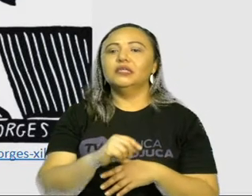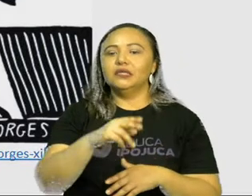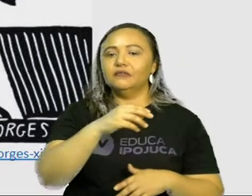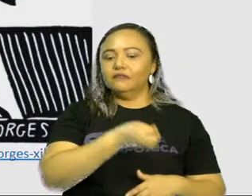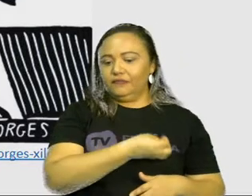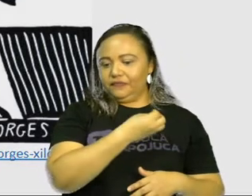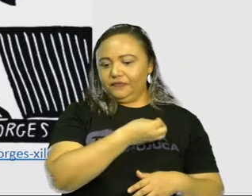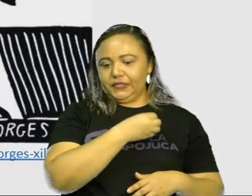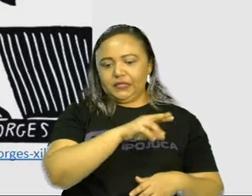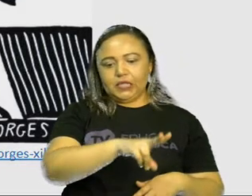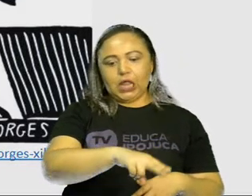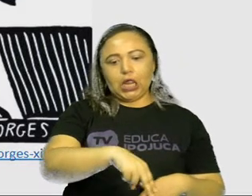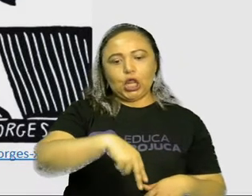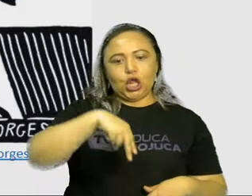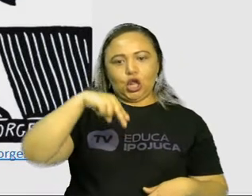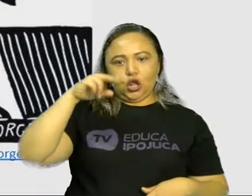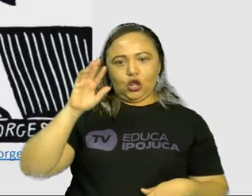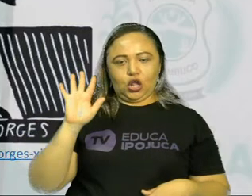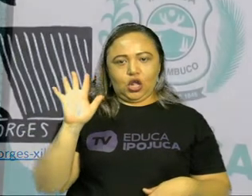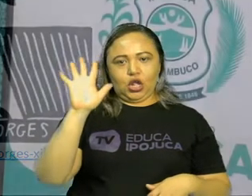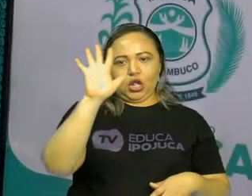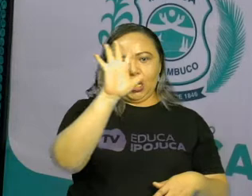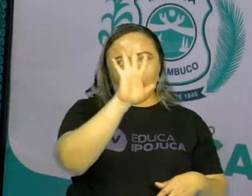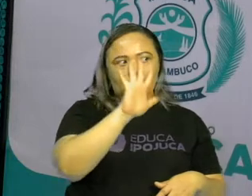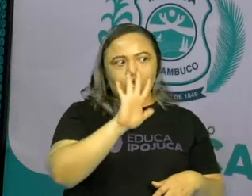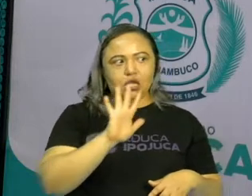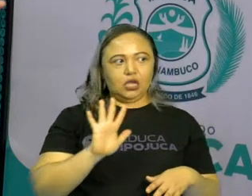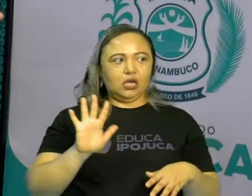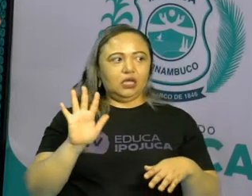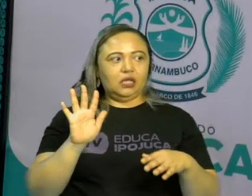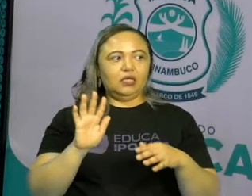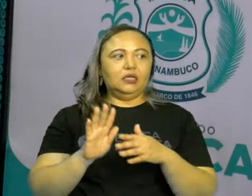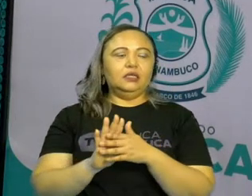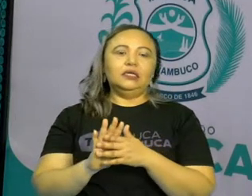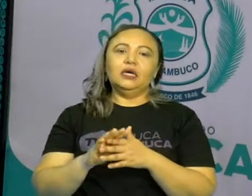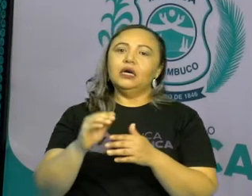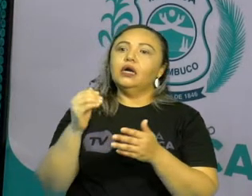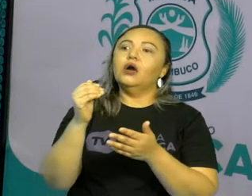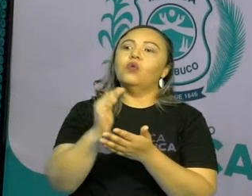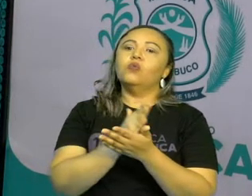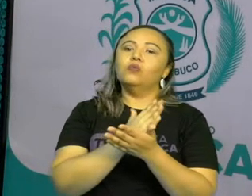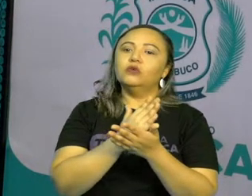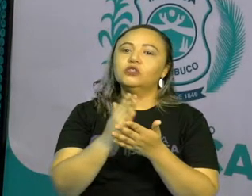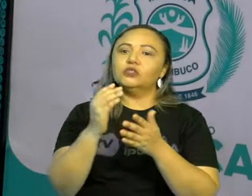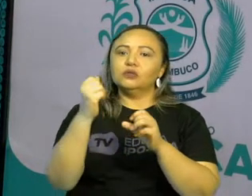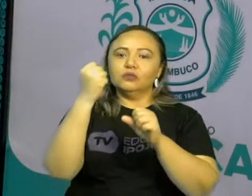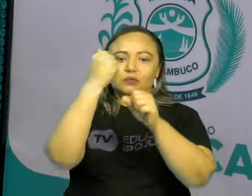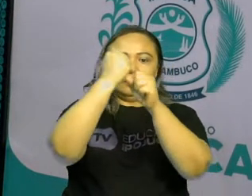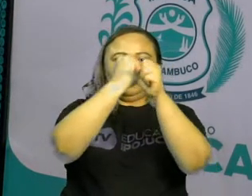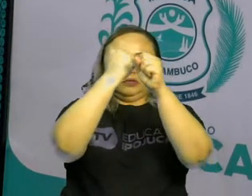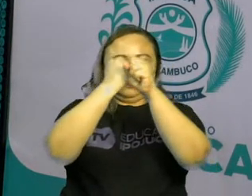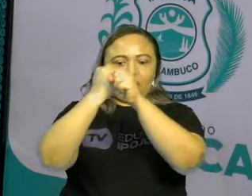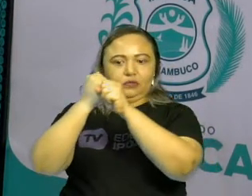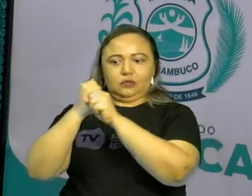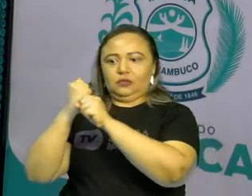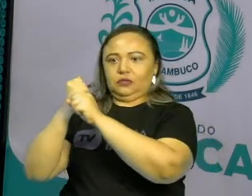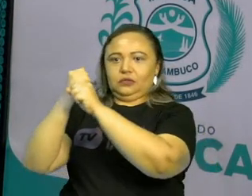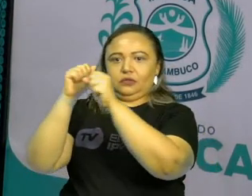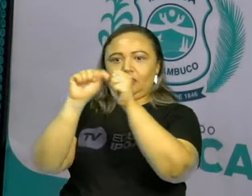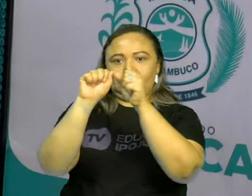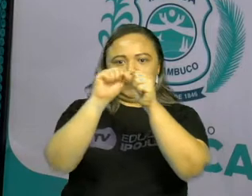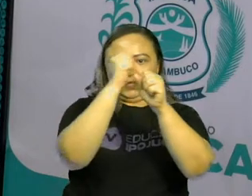esculpir as imagens em tábuas de madeira e exige uma técnica